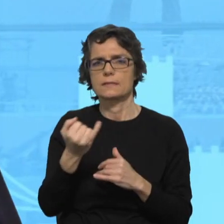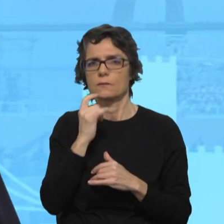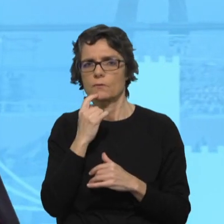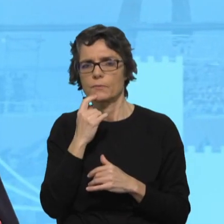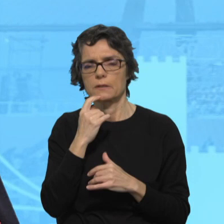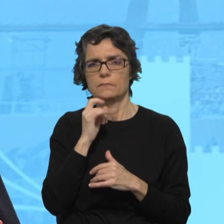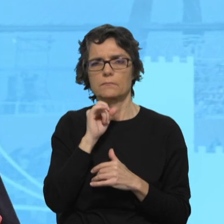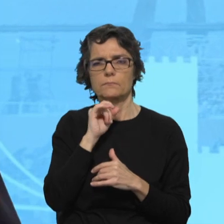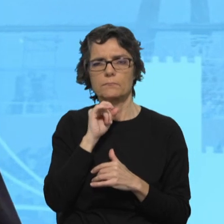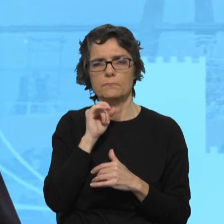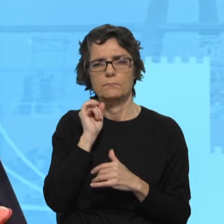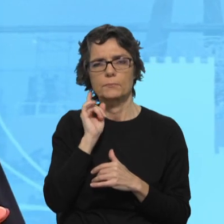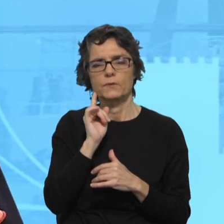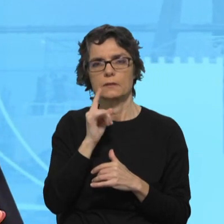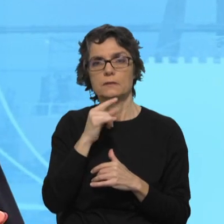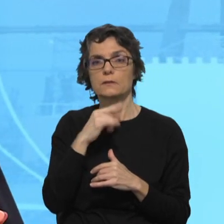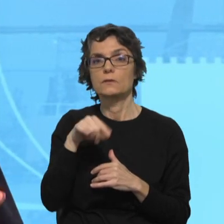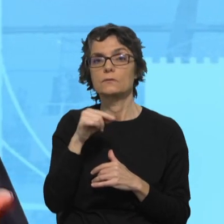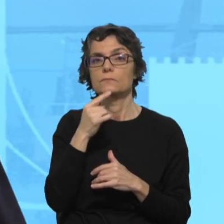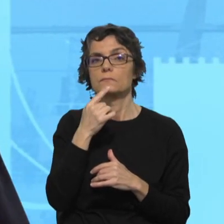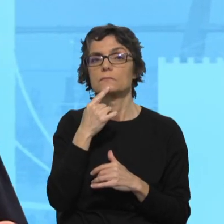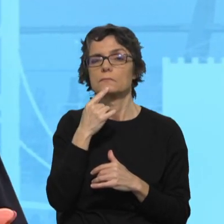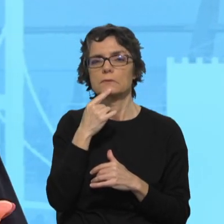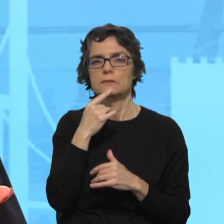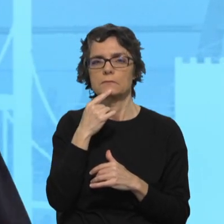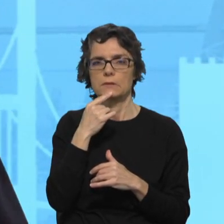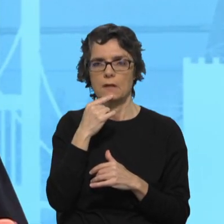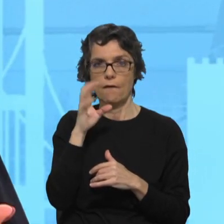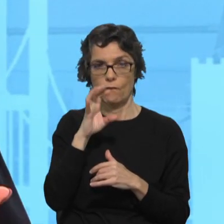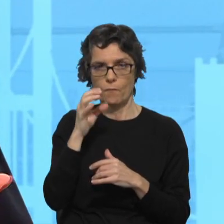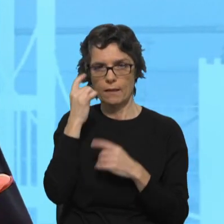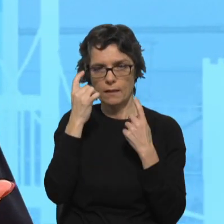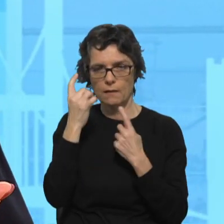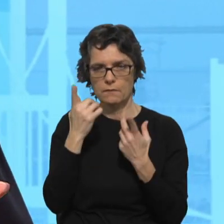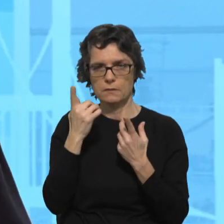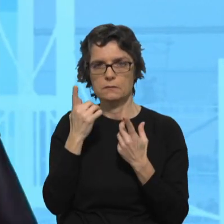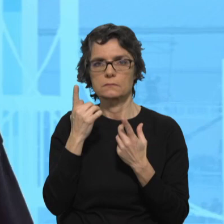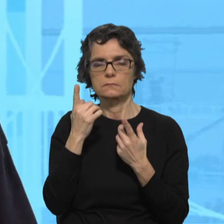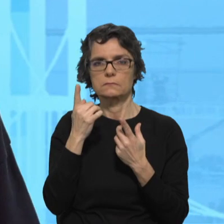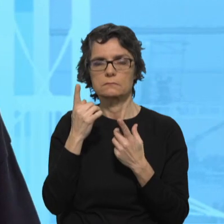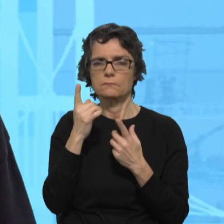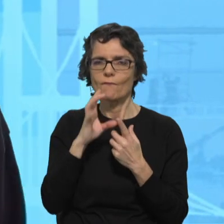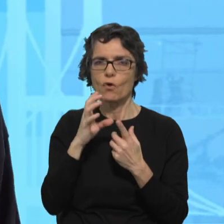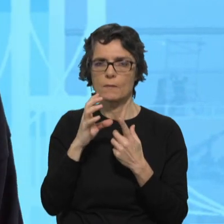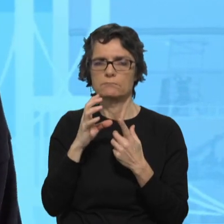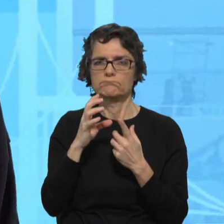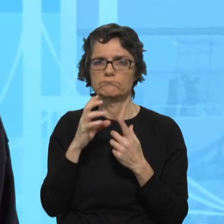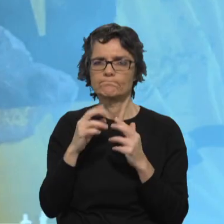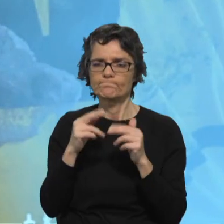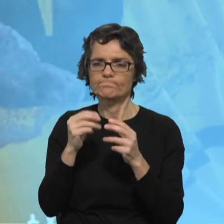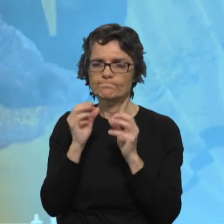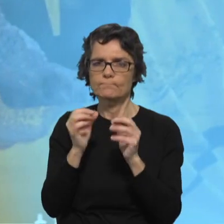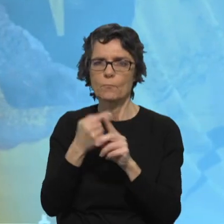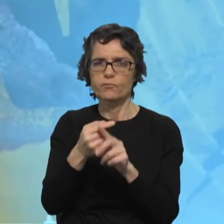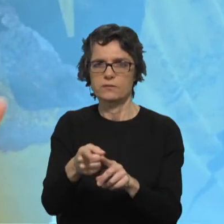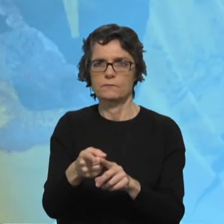a esses lugares de reflexão e de discussão construtiva. E esse é um ponto